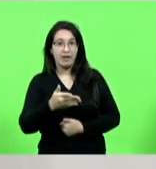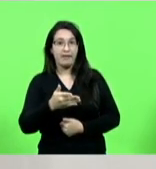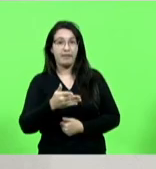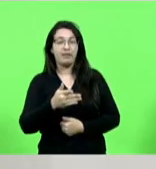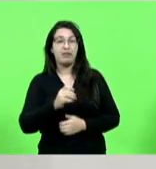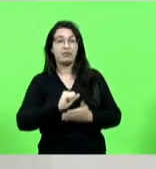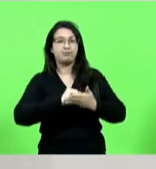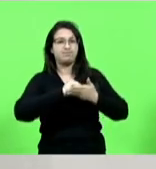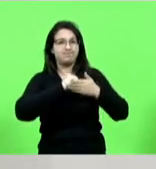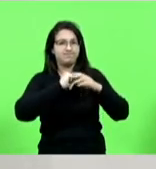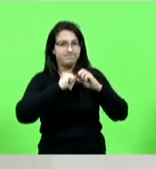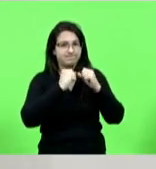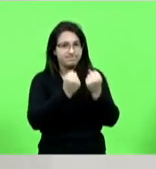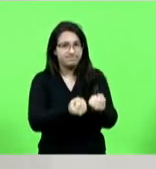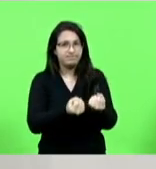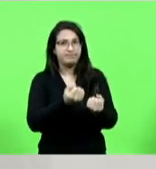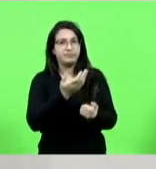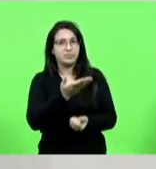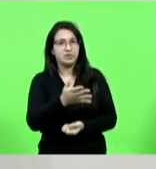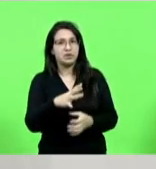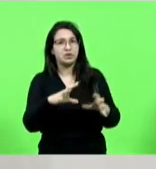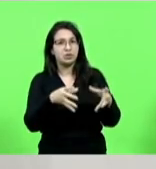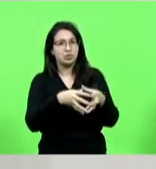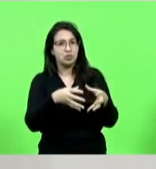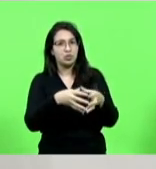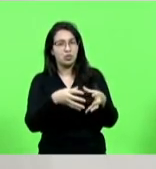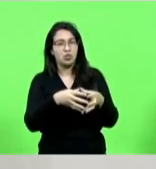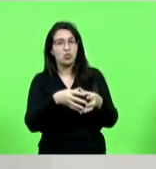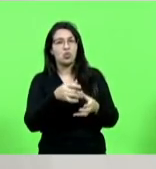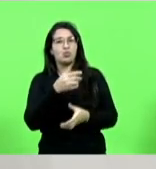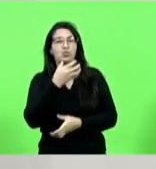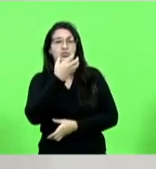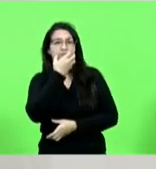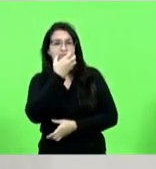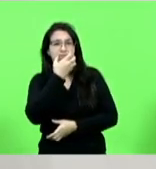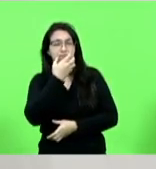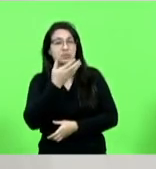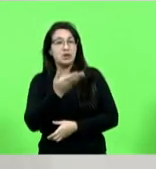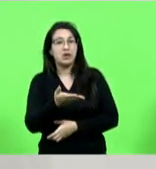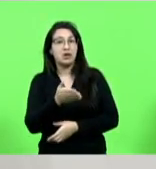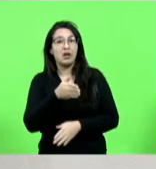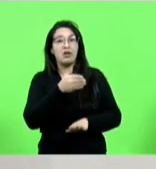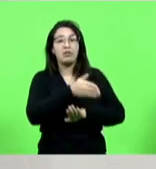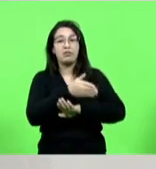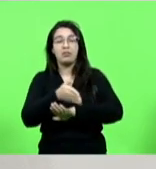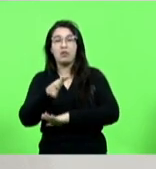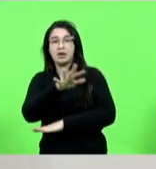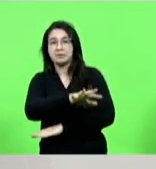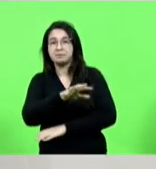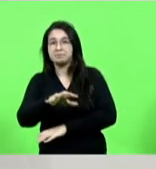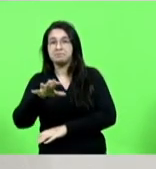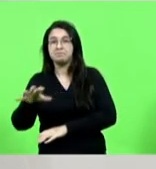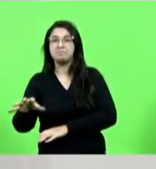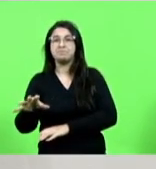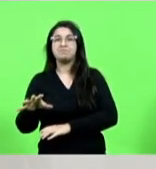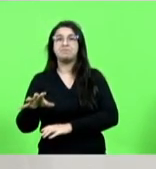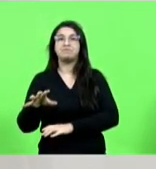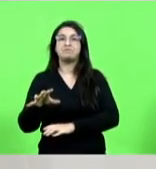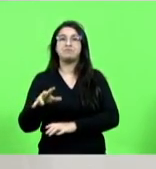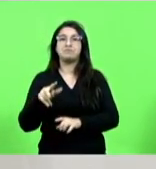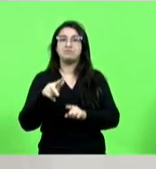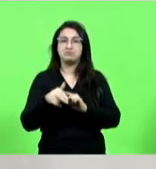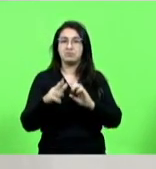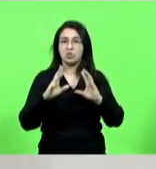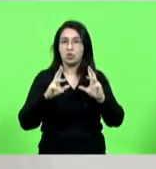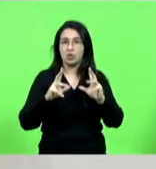desse setor no qual ela tem um ônibus de castração que ela vai nas comunidades e faz uma limpa castrando